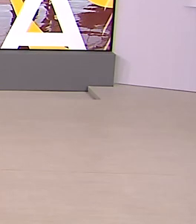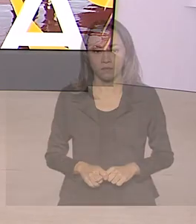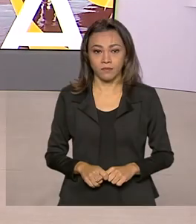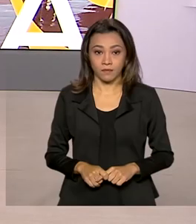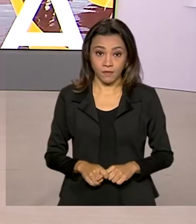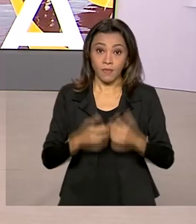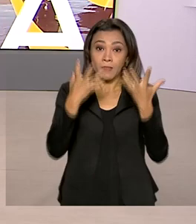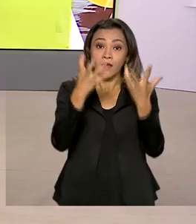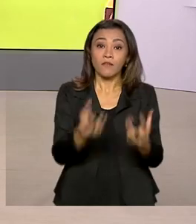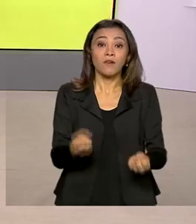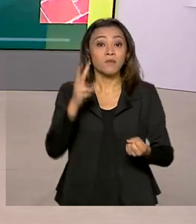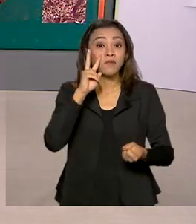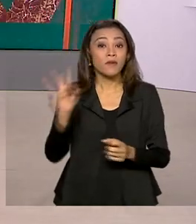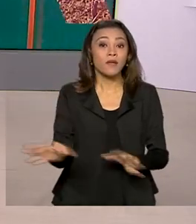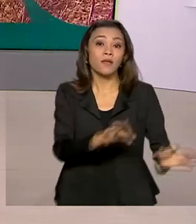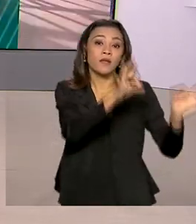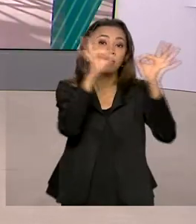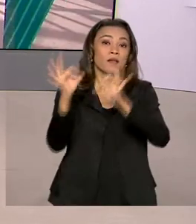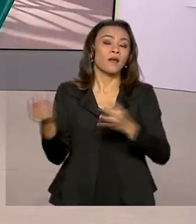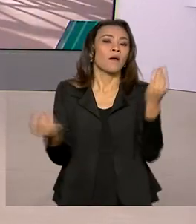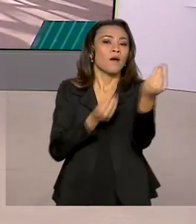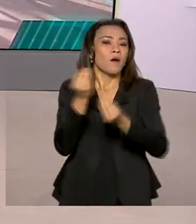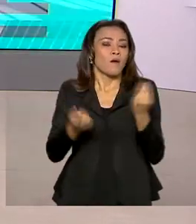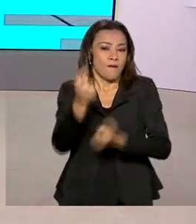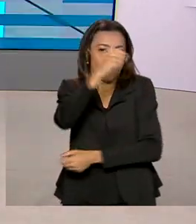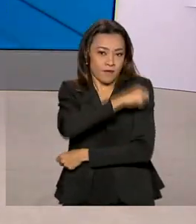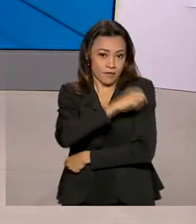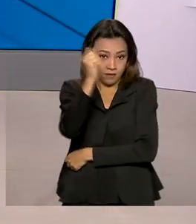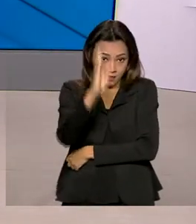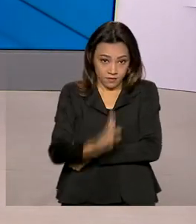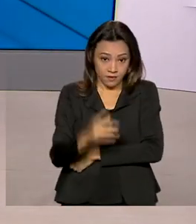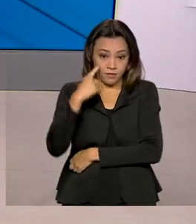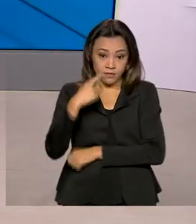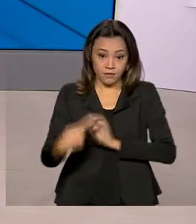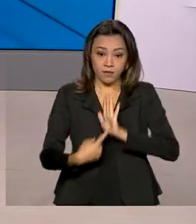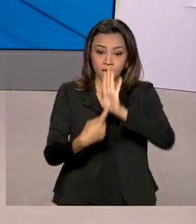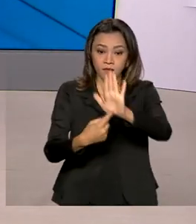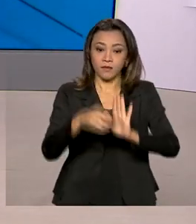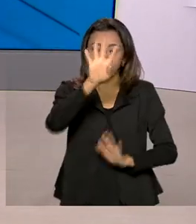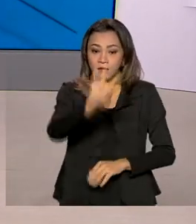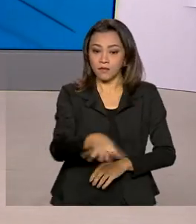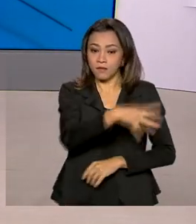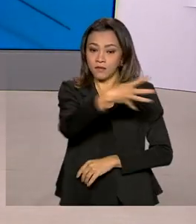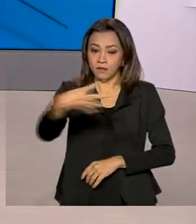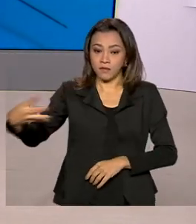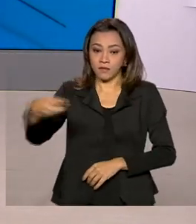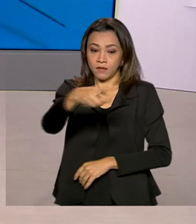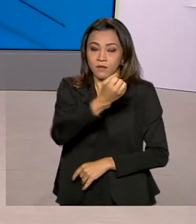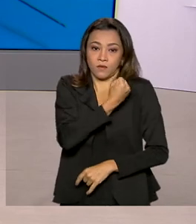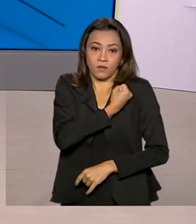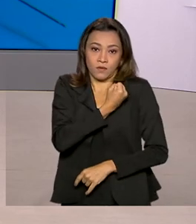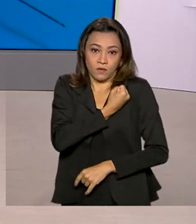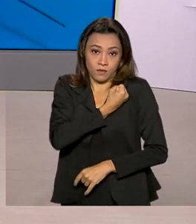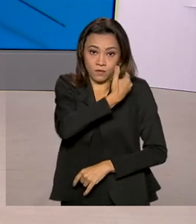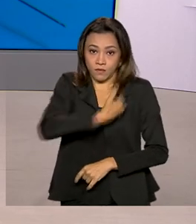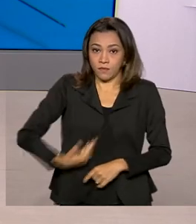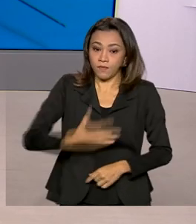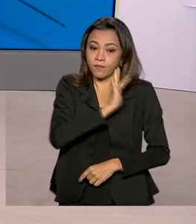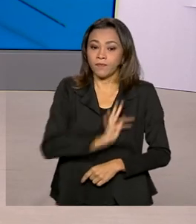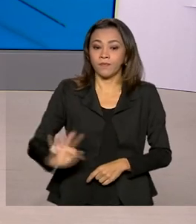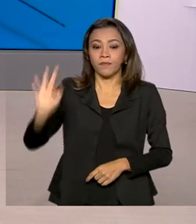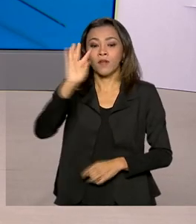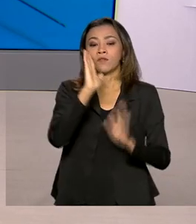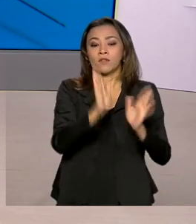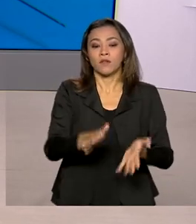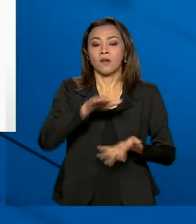Vamos conferir agora como está a vacinação no Brasil. números estão aqui no nosso telão, são números do vacinômetro do governo federal. Já foram